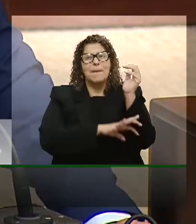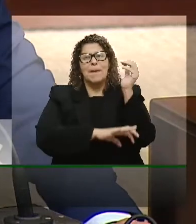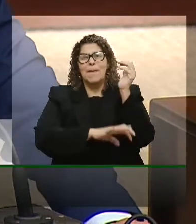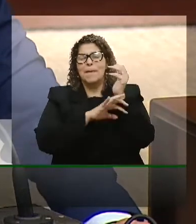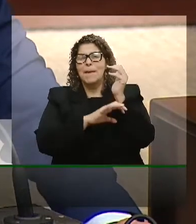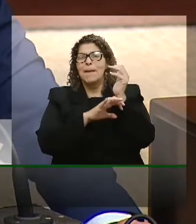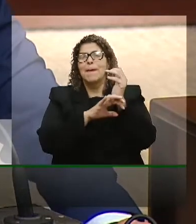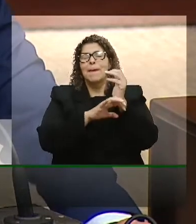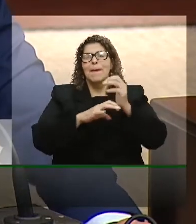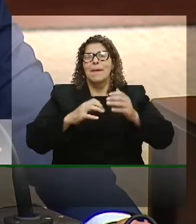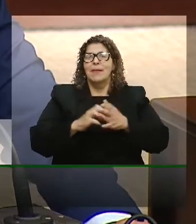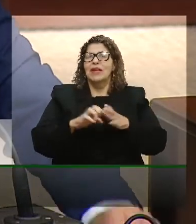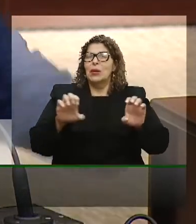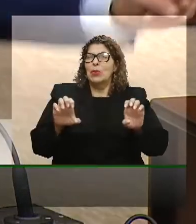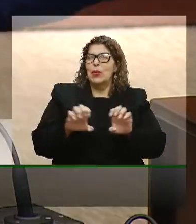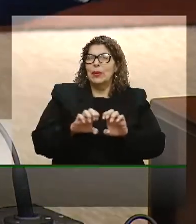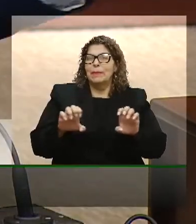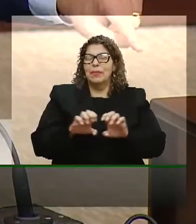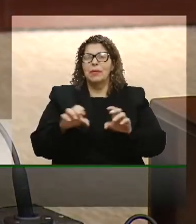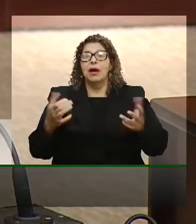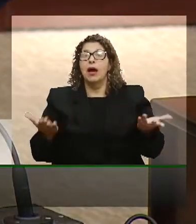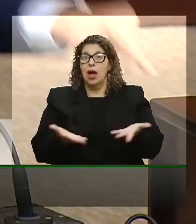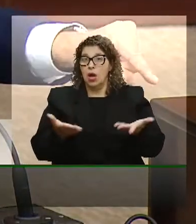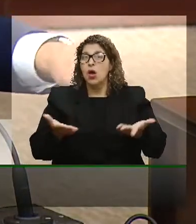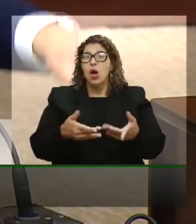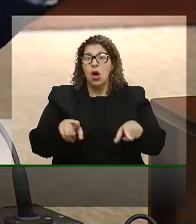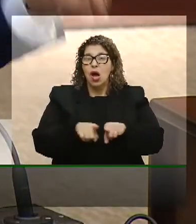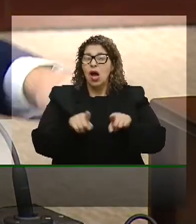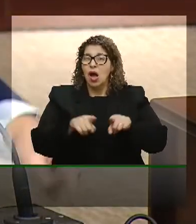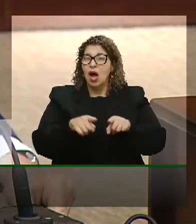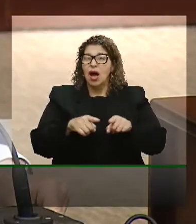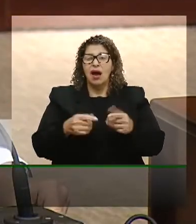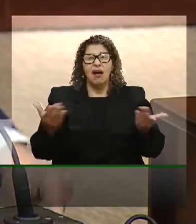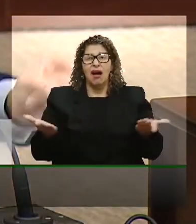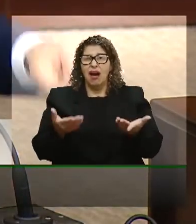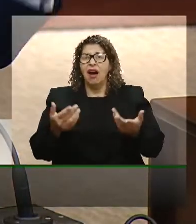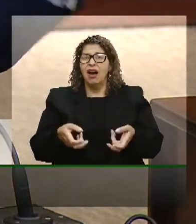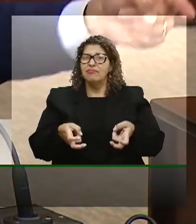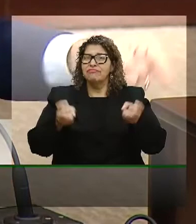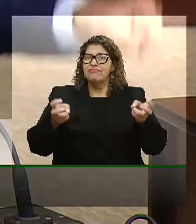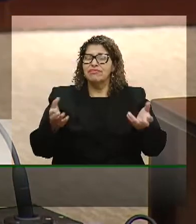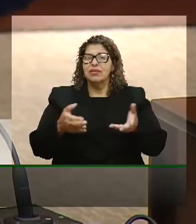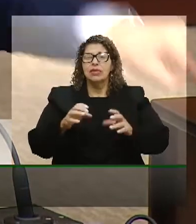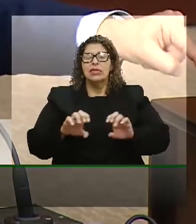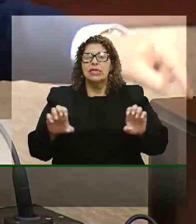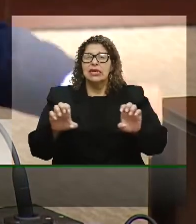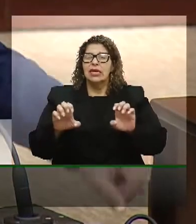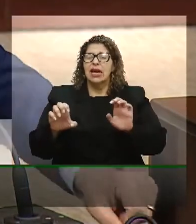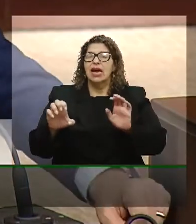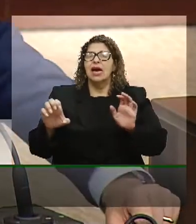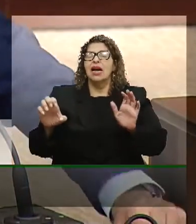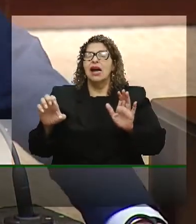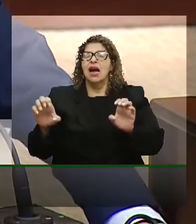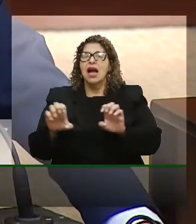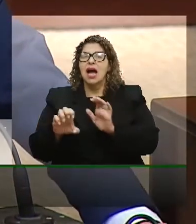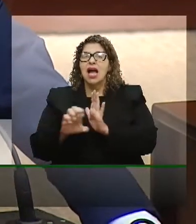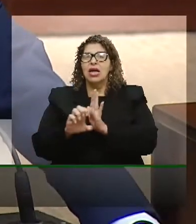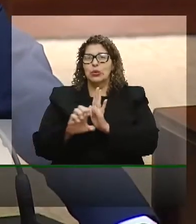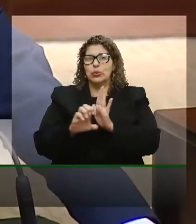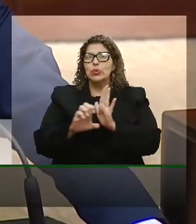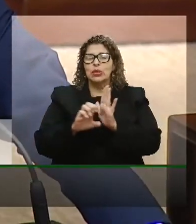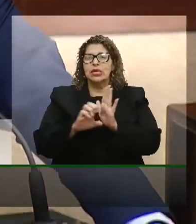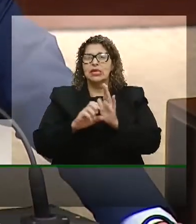infraestrutura, nós vimos recentemente aqui a questão da reestruturação do código ambiental do nosso Estado